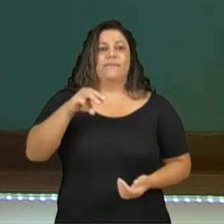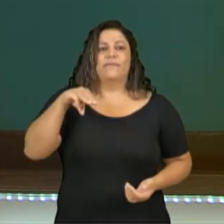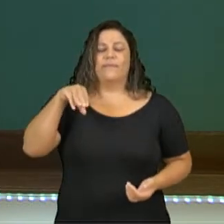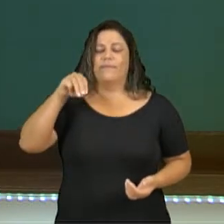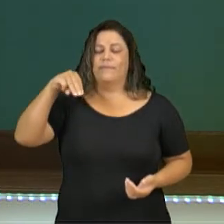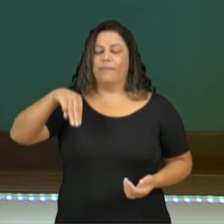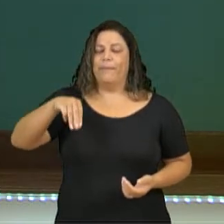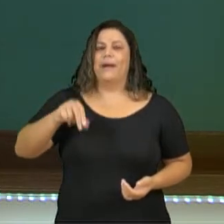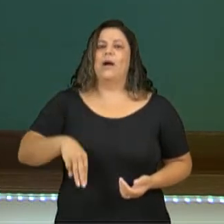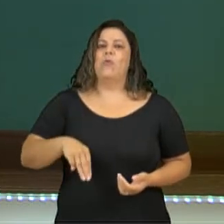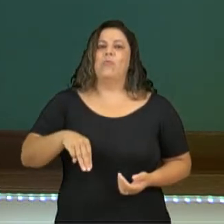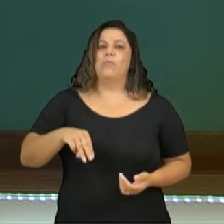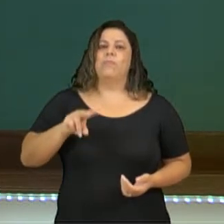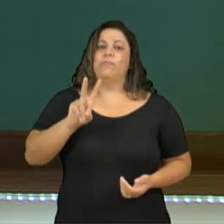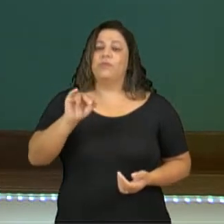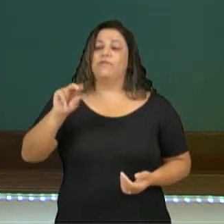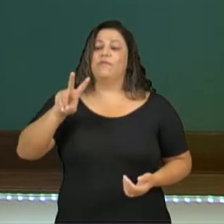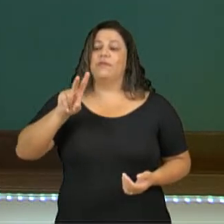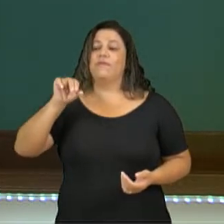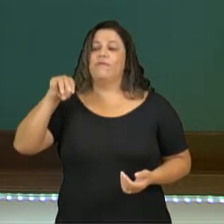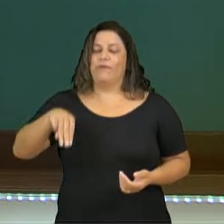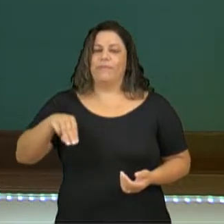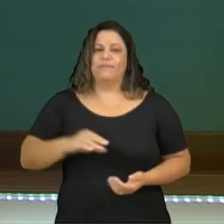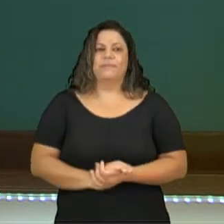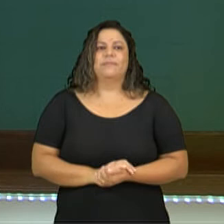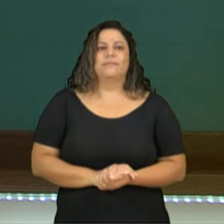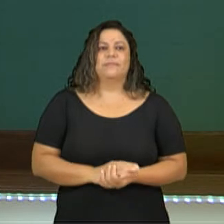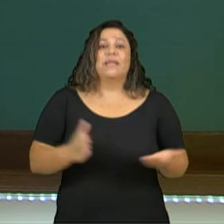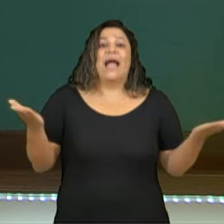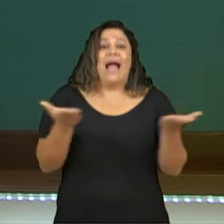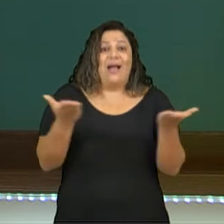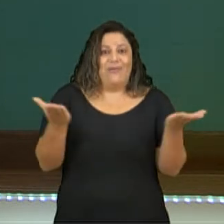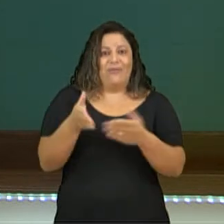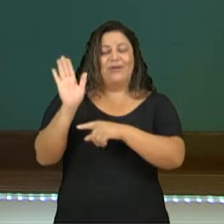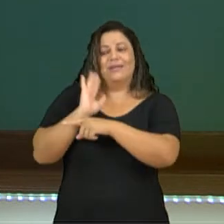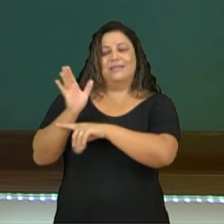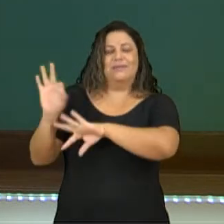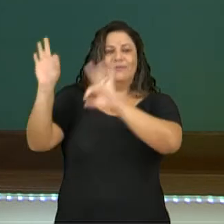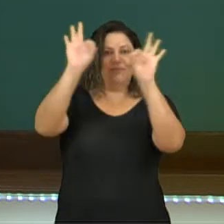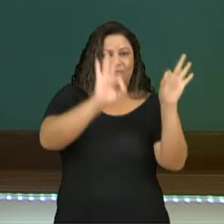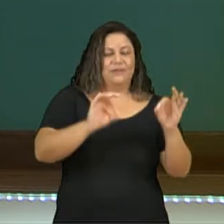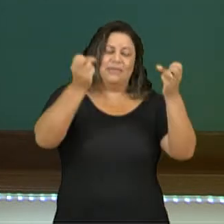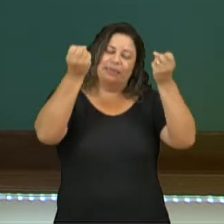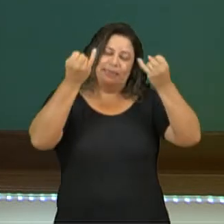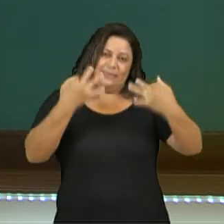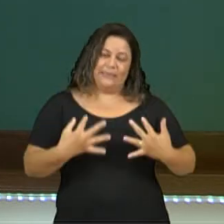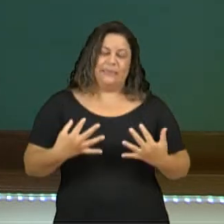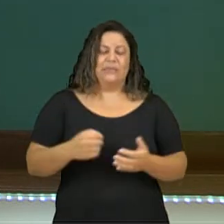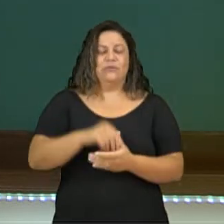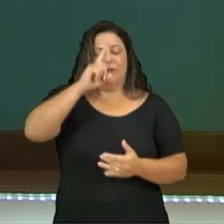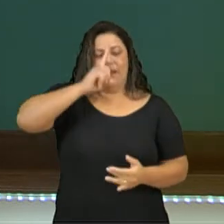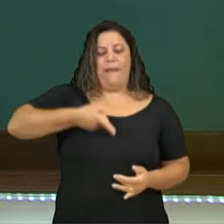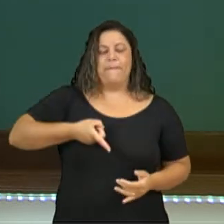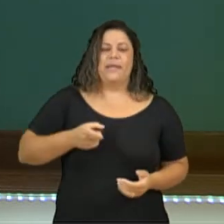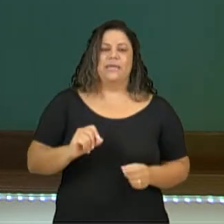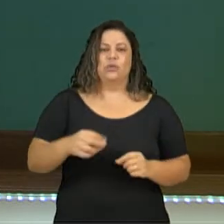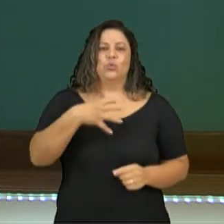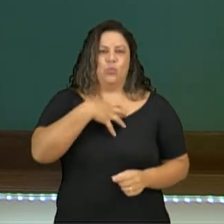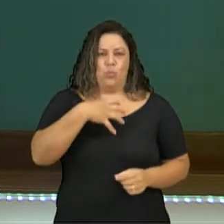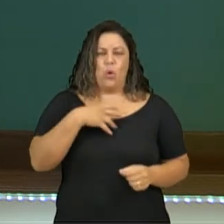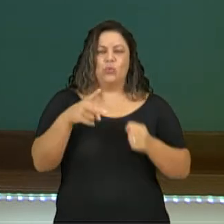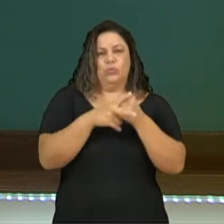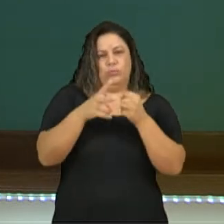e bíban. Muito bem. Nesse vídeo, nós falamos então sobre a forma imperativa, o modo